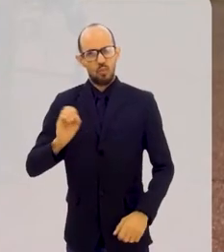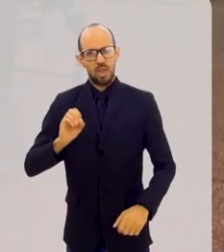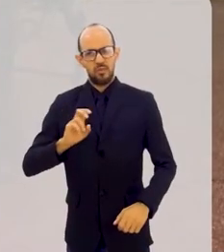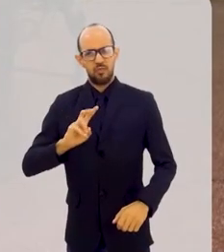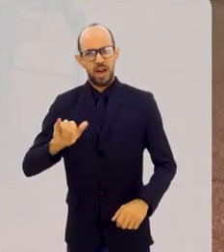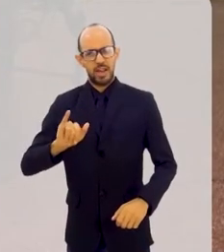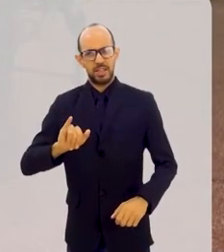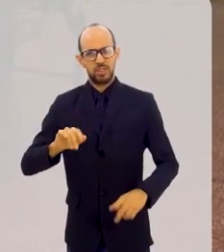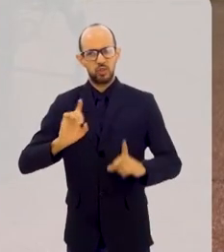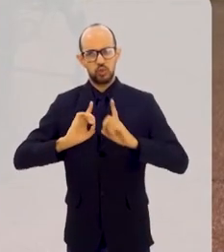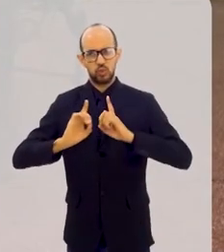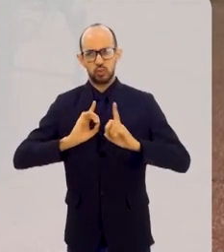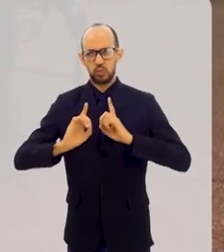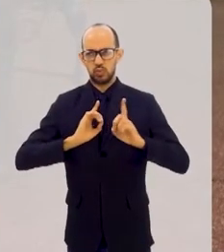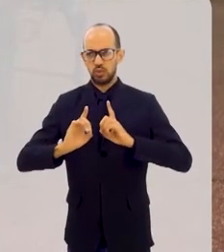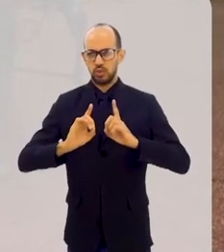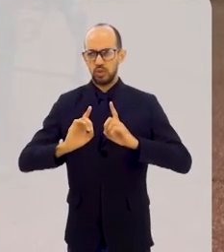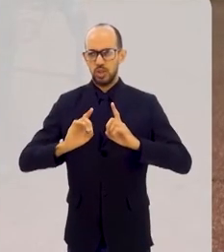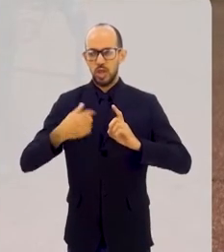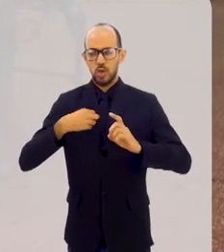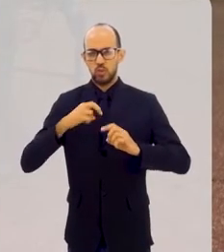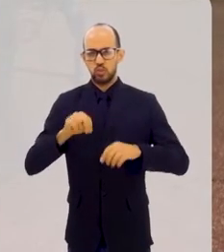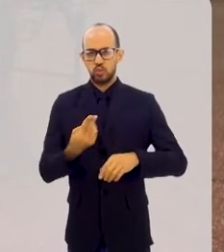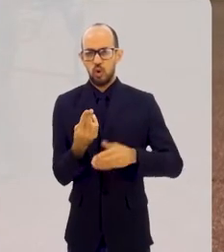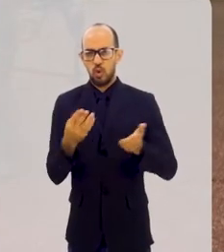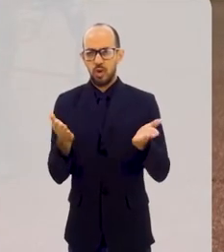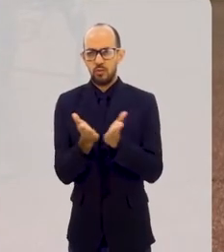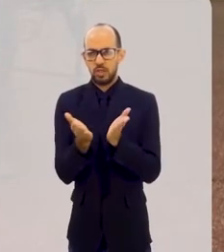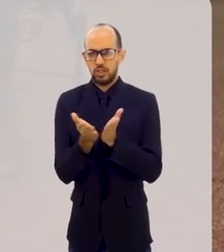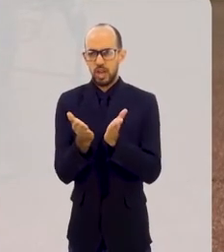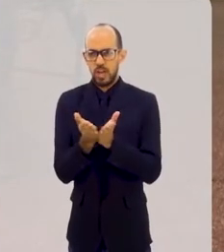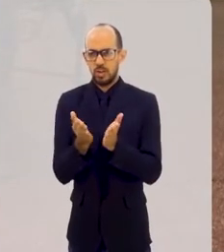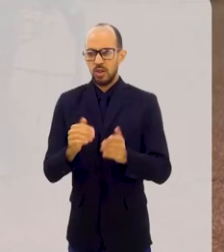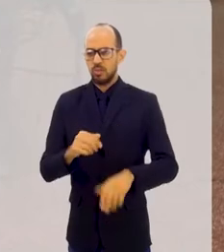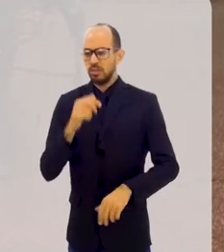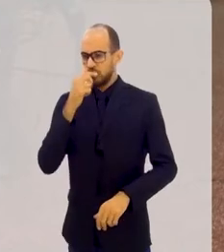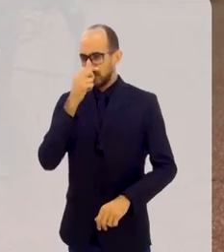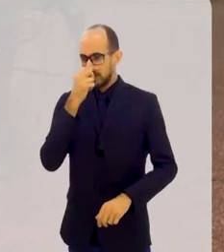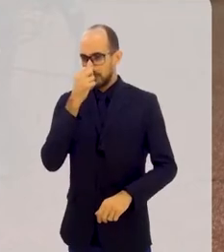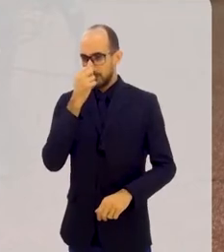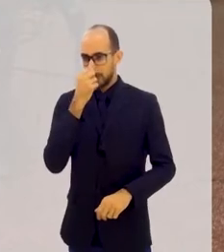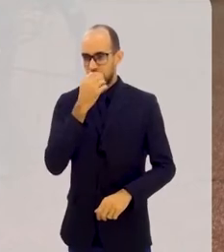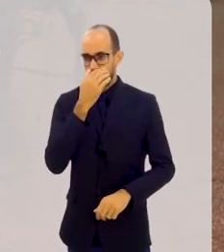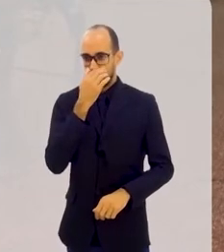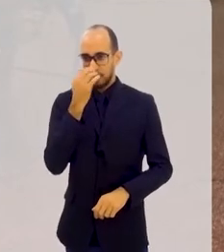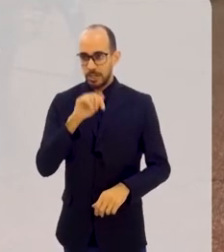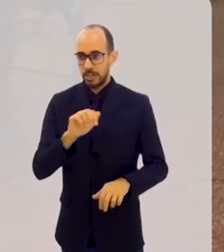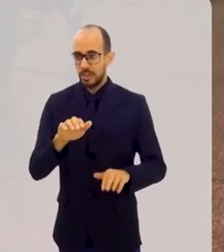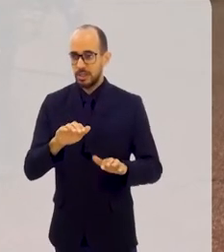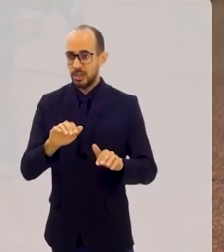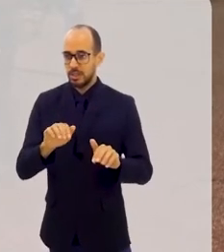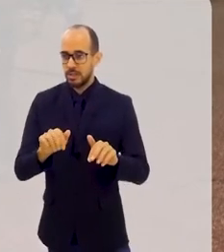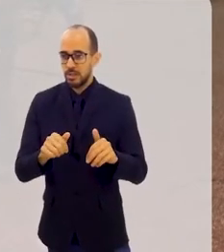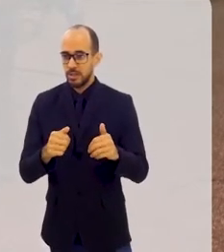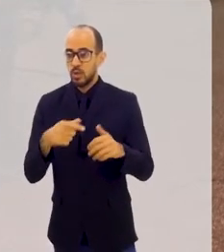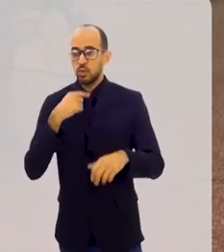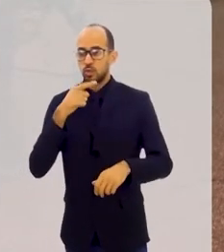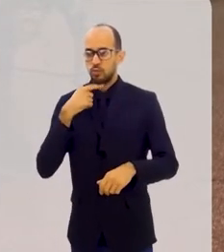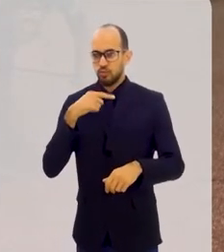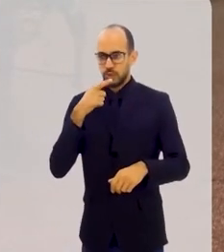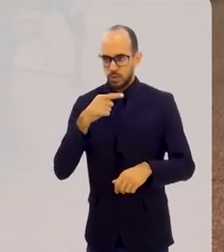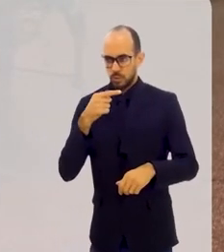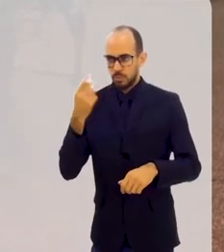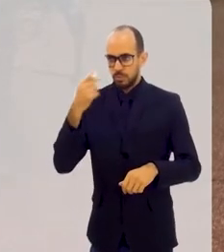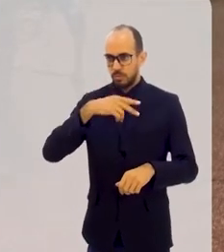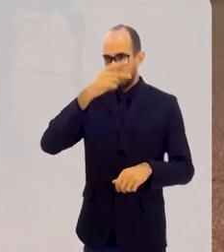ninguém vai discutir o que você é. Eu não tenho que ser evangélico, não. Eu sou um seto, evangélico, não. Eu sou mentiroso, não. Eu que